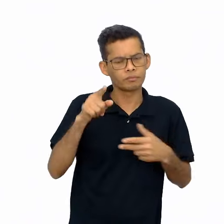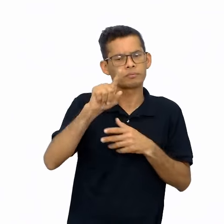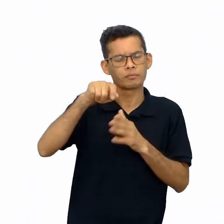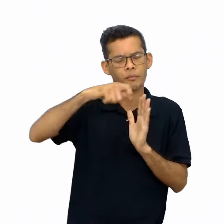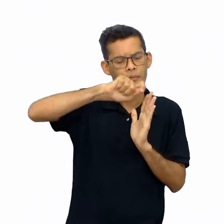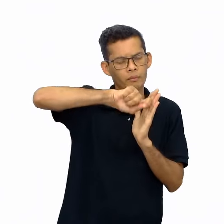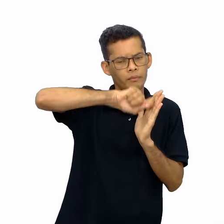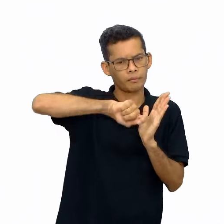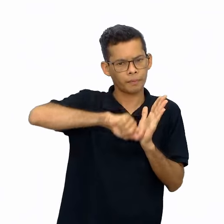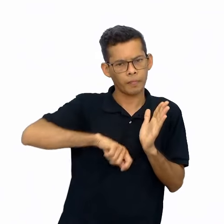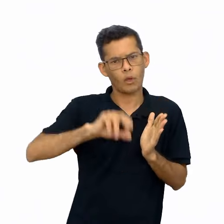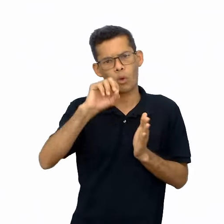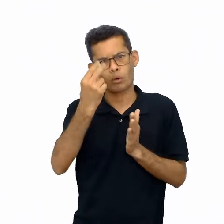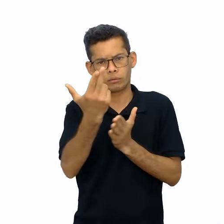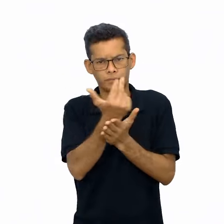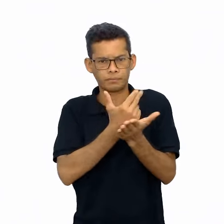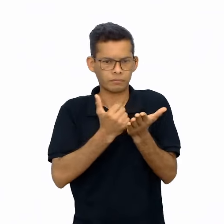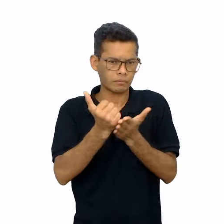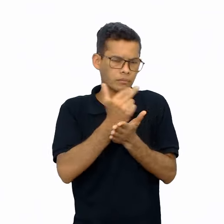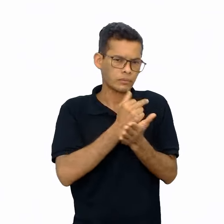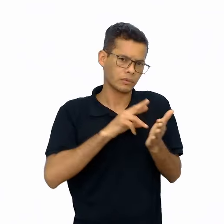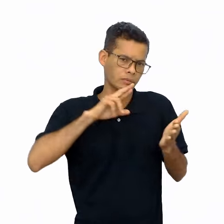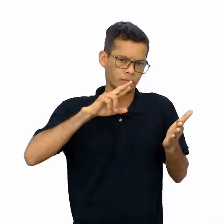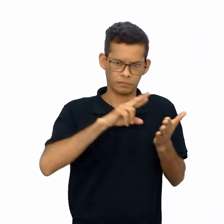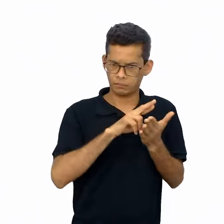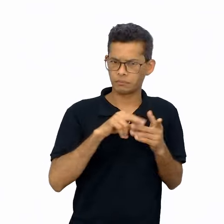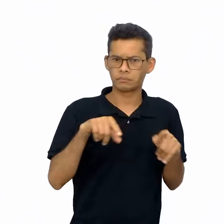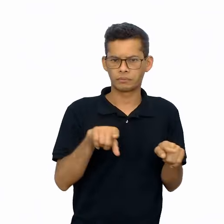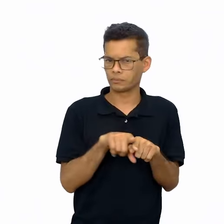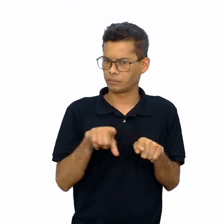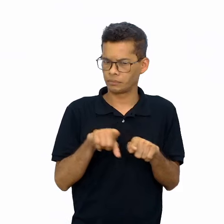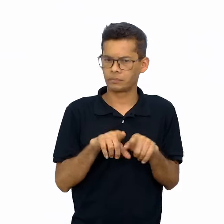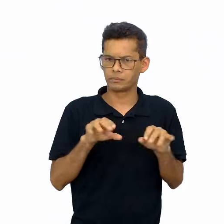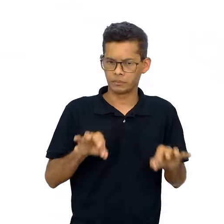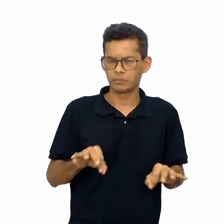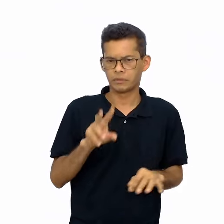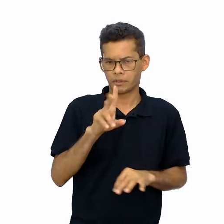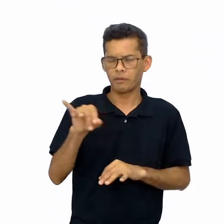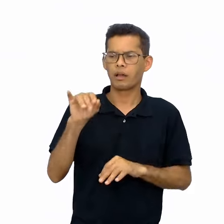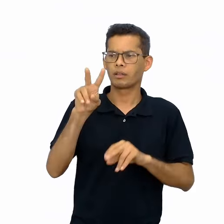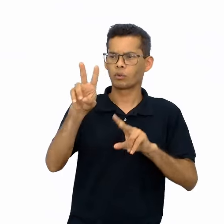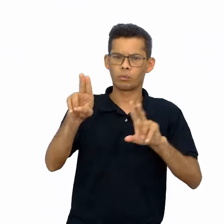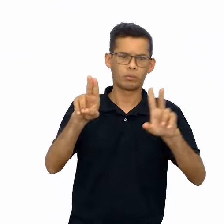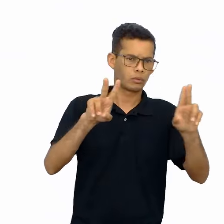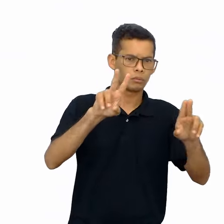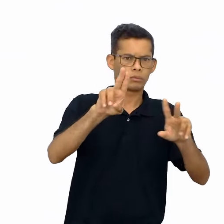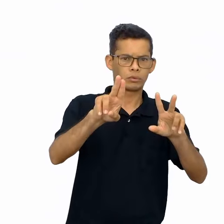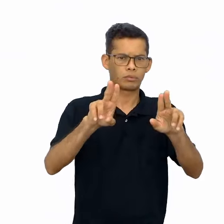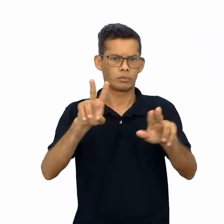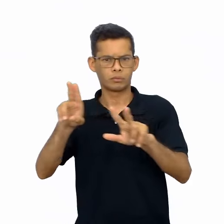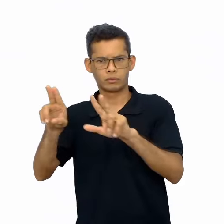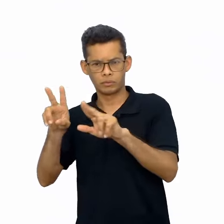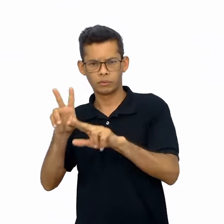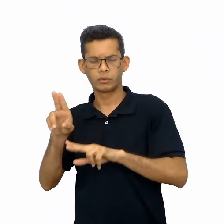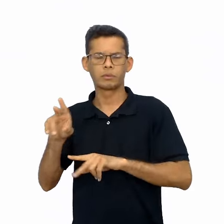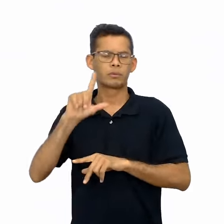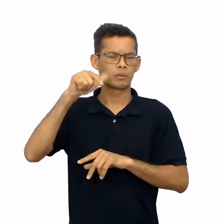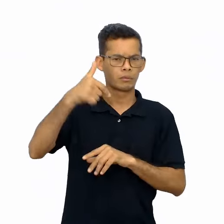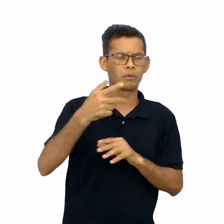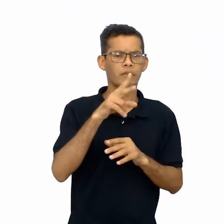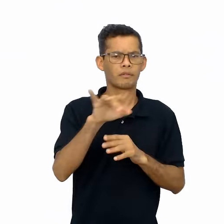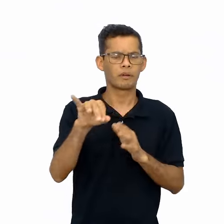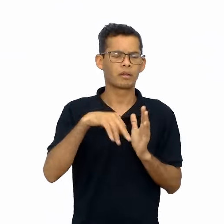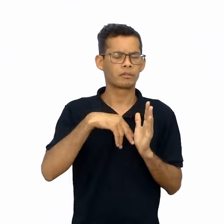escrita e de desenho, suas respostas. Também se envolverão na produção em duplas de adivinhas e aprofundarão o estudo da